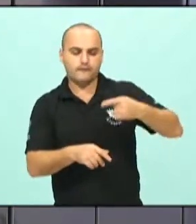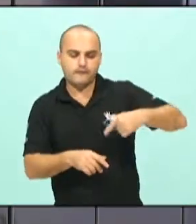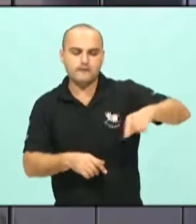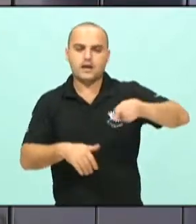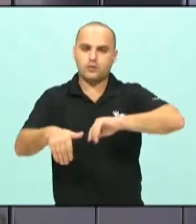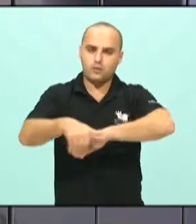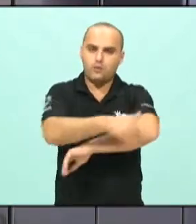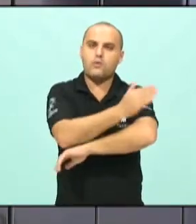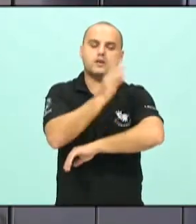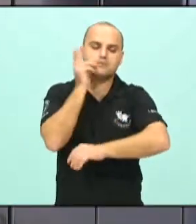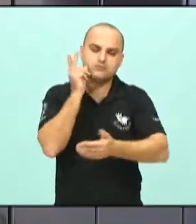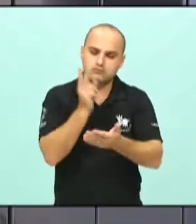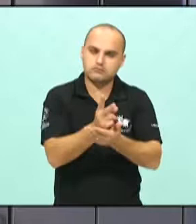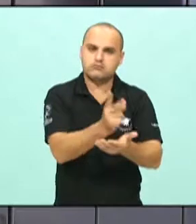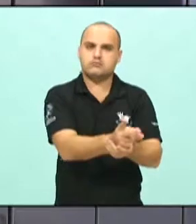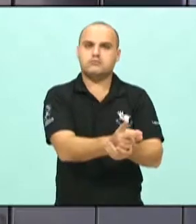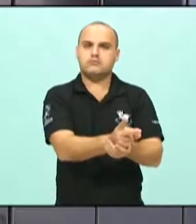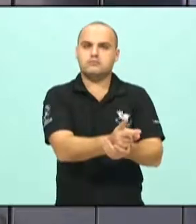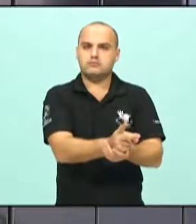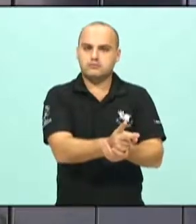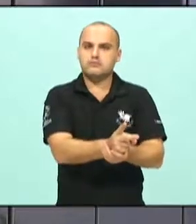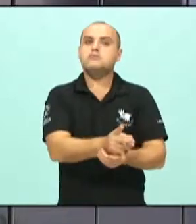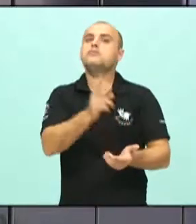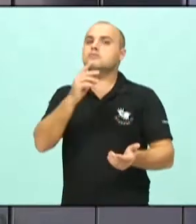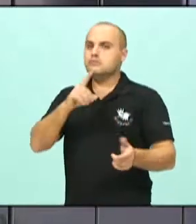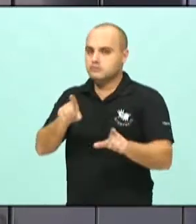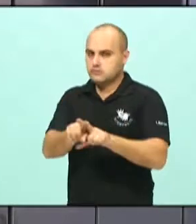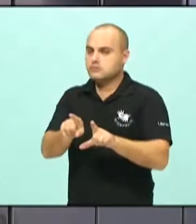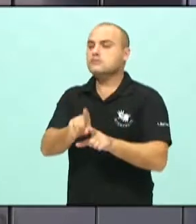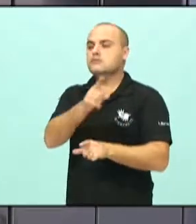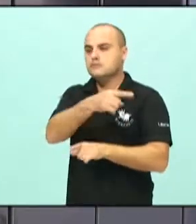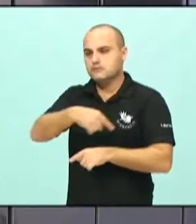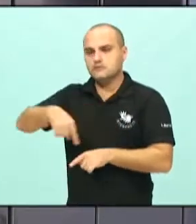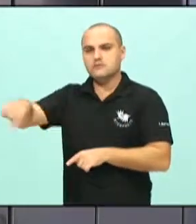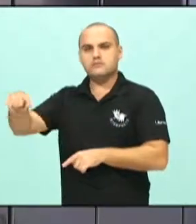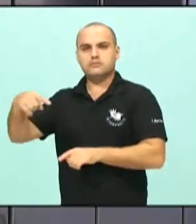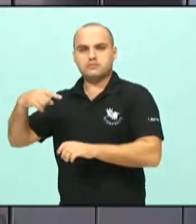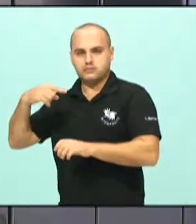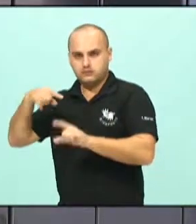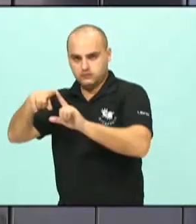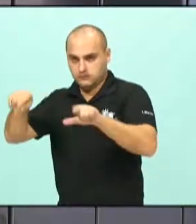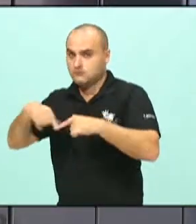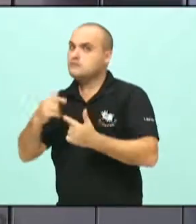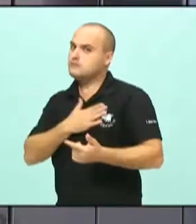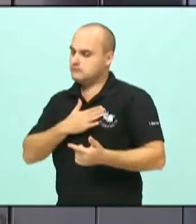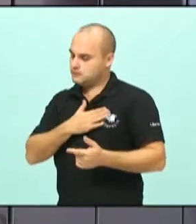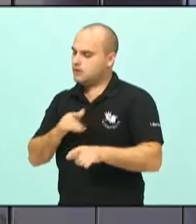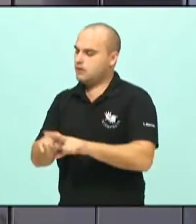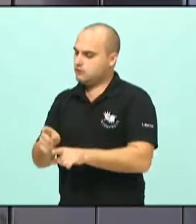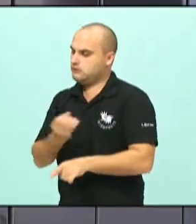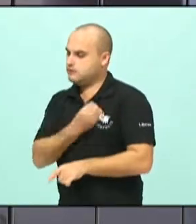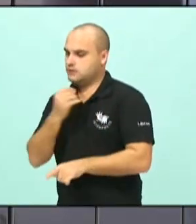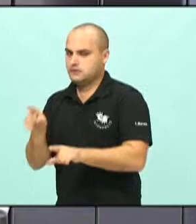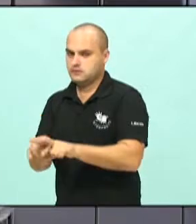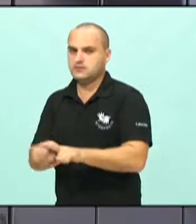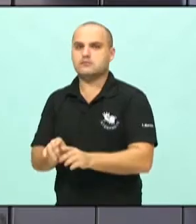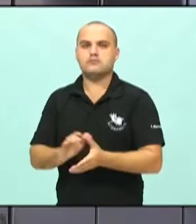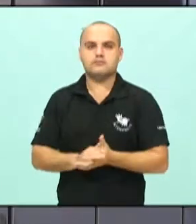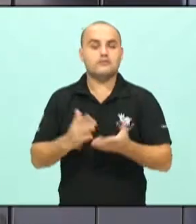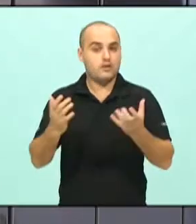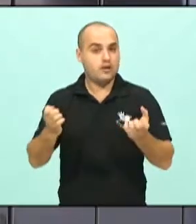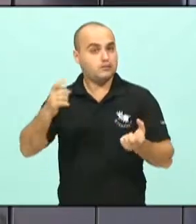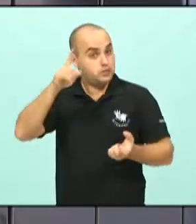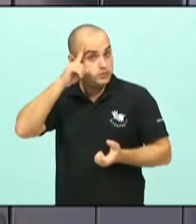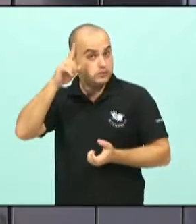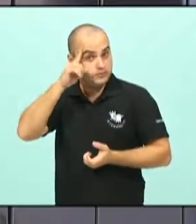às ruas, sem deixar de estar no gabinete também, porque eu penso que é um misto de tudo. Eu procuro estar praticamente todos os dias